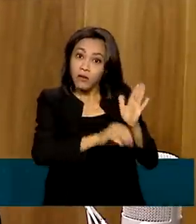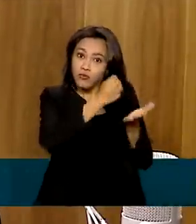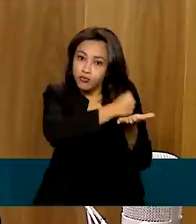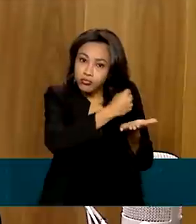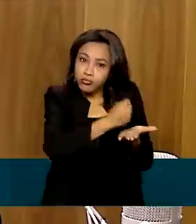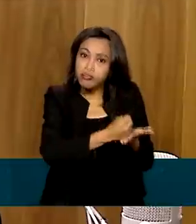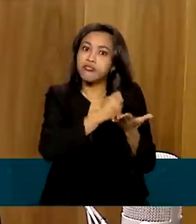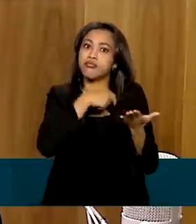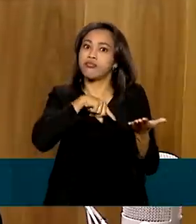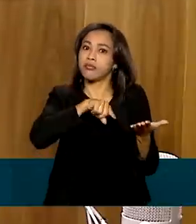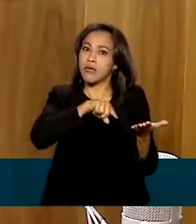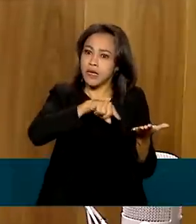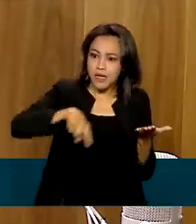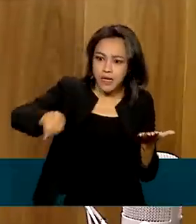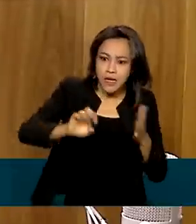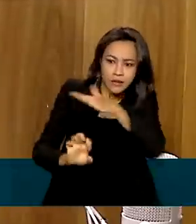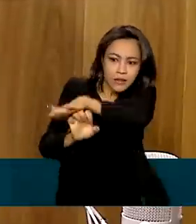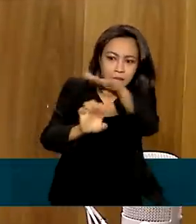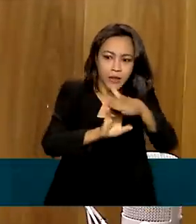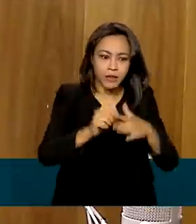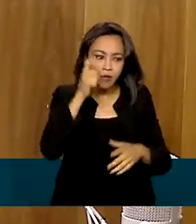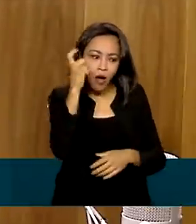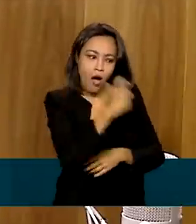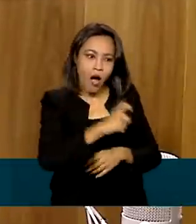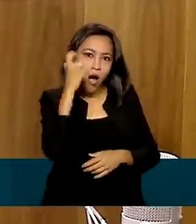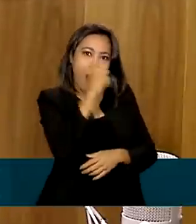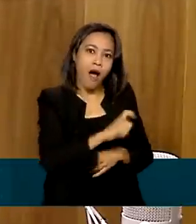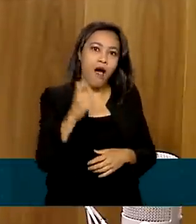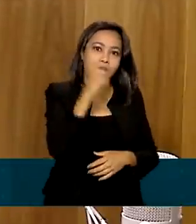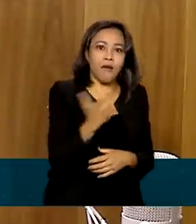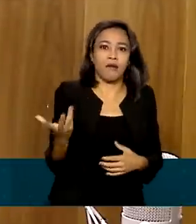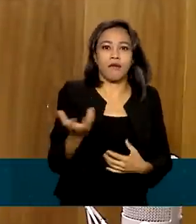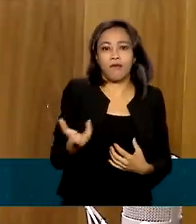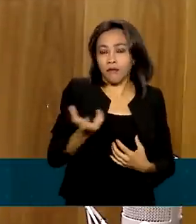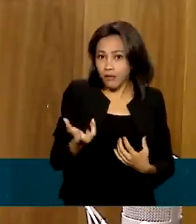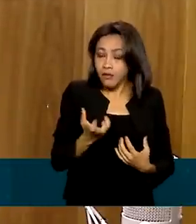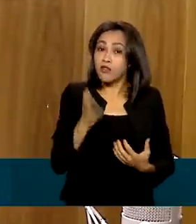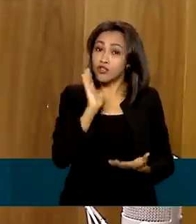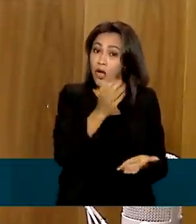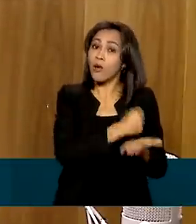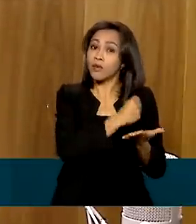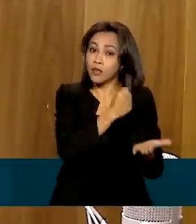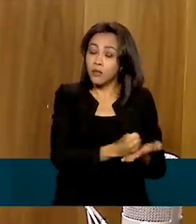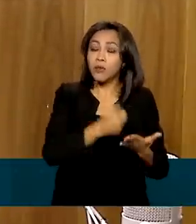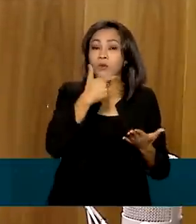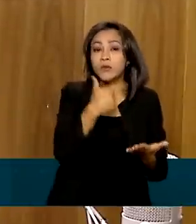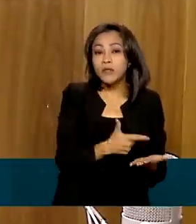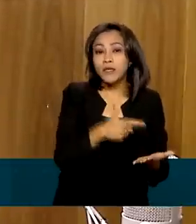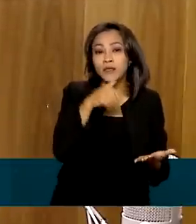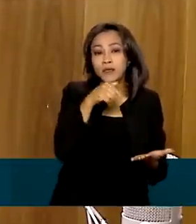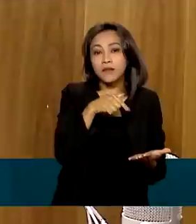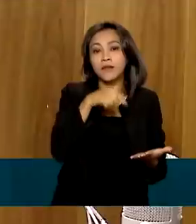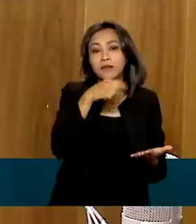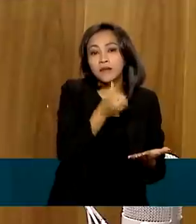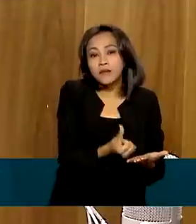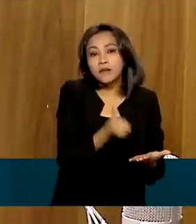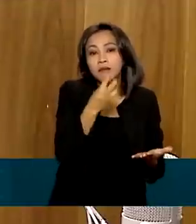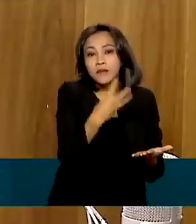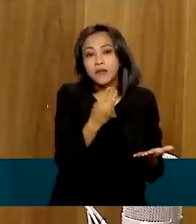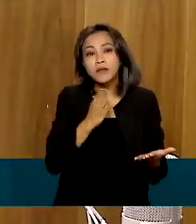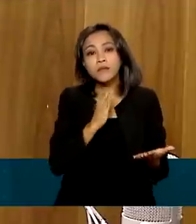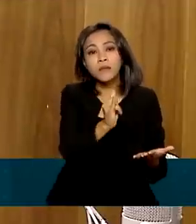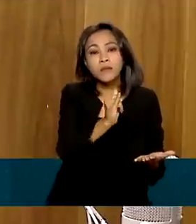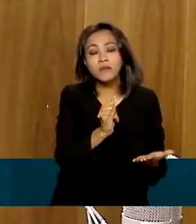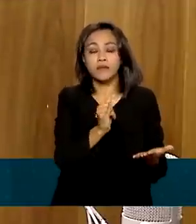privado está aumentando. Por exemplo, nós já temos contratados 263 bilhões de reais em